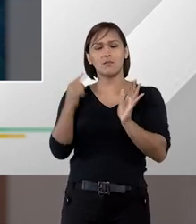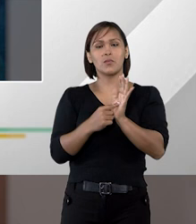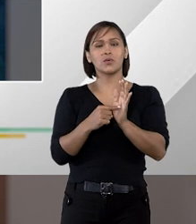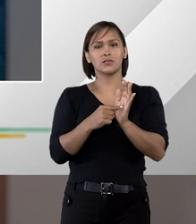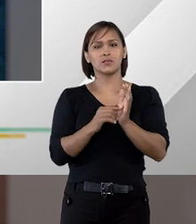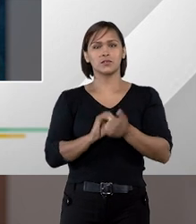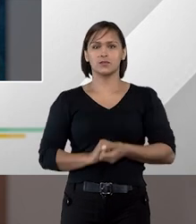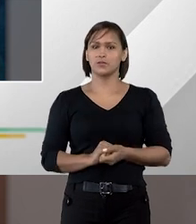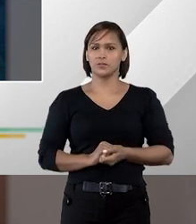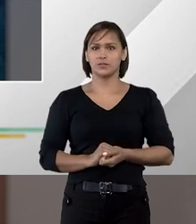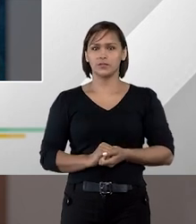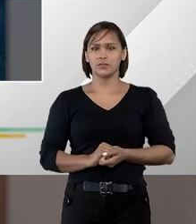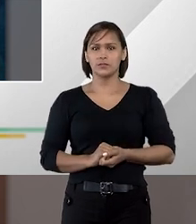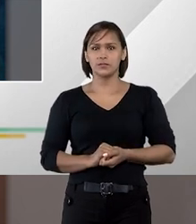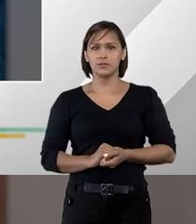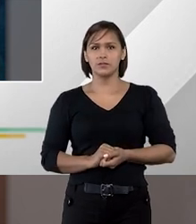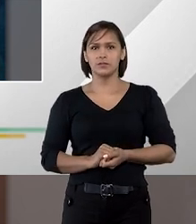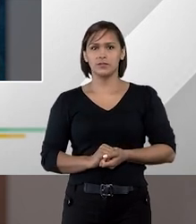ponto para a gente